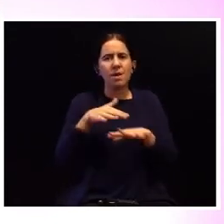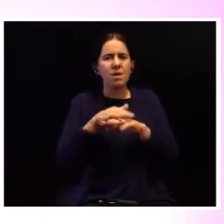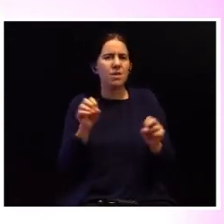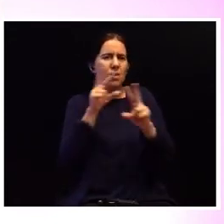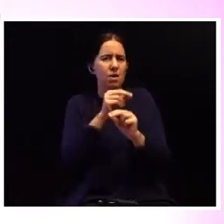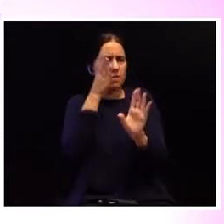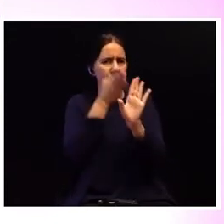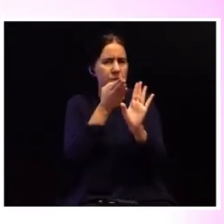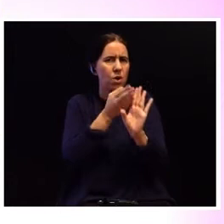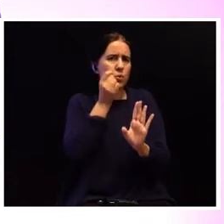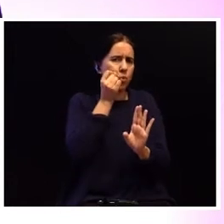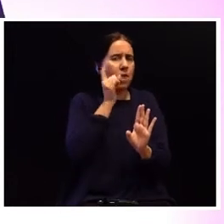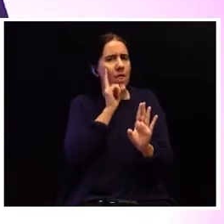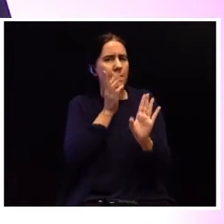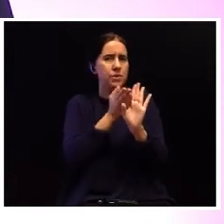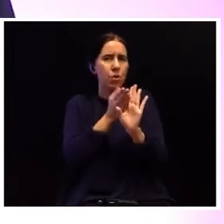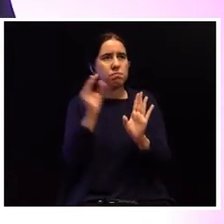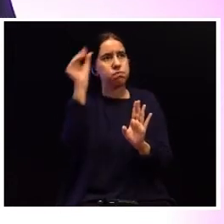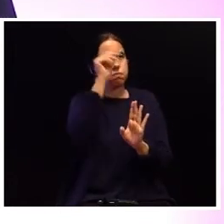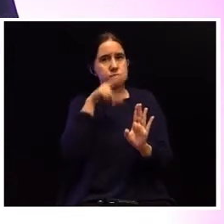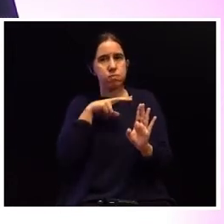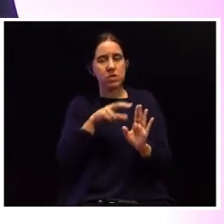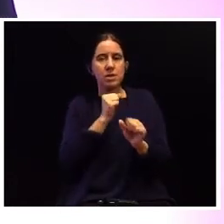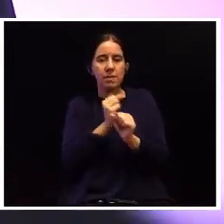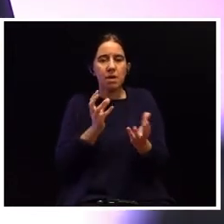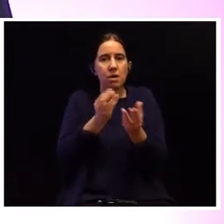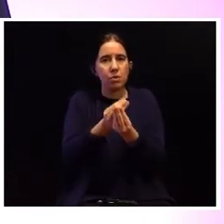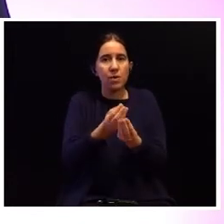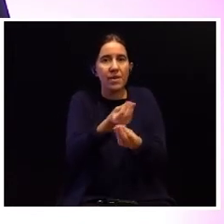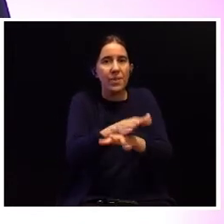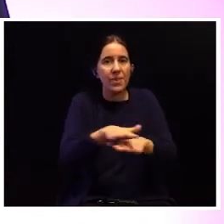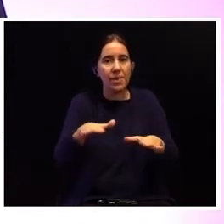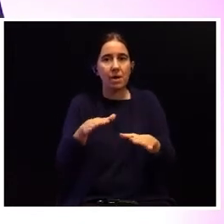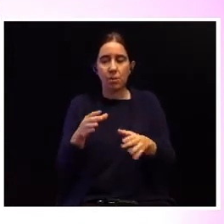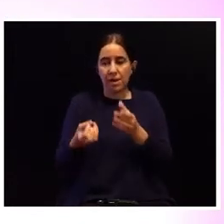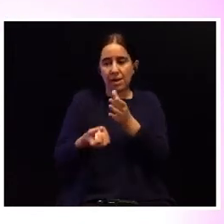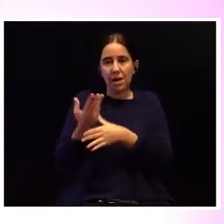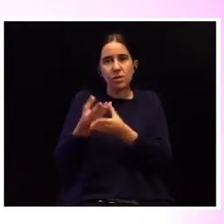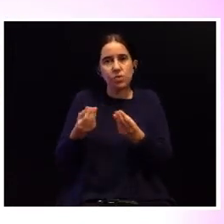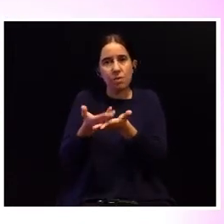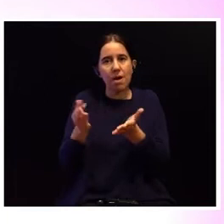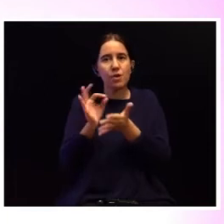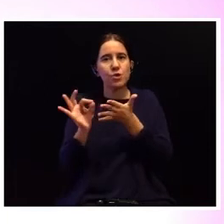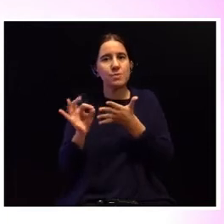de psicólogos e psicólogas que por todo o país trabalham com as crianças, a criação de soluções especializadas, de respostas de